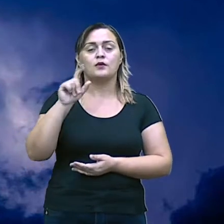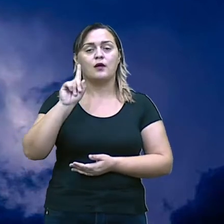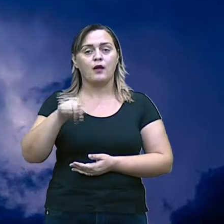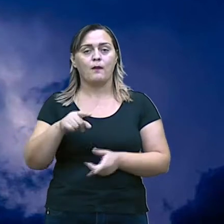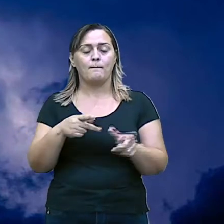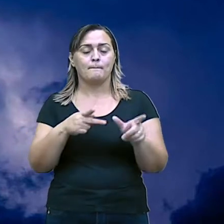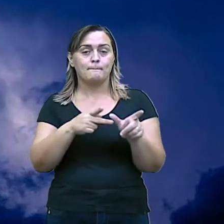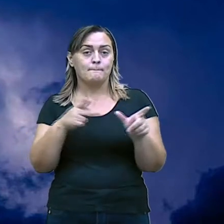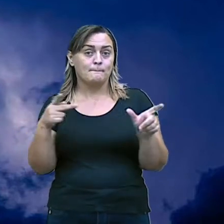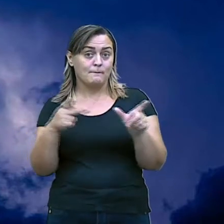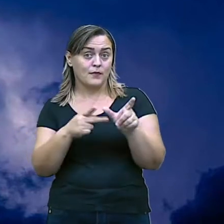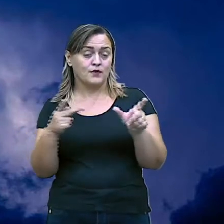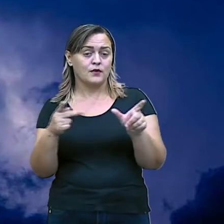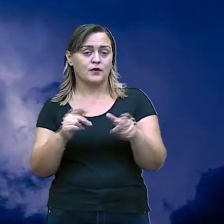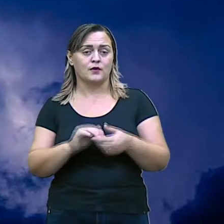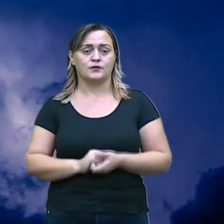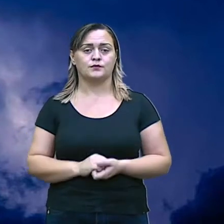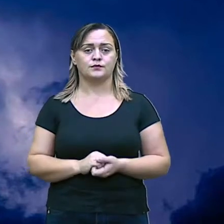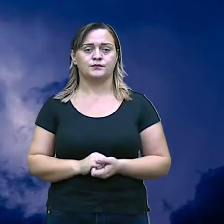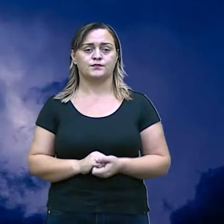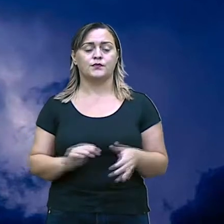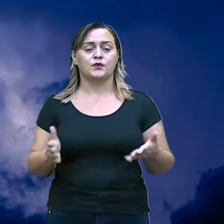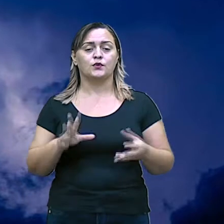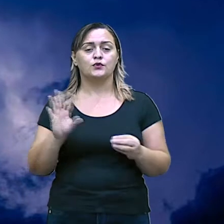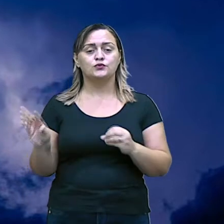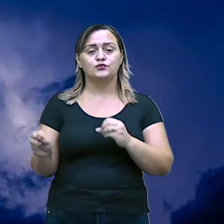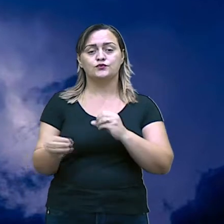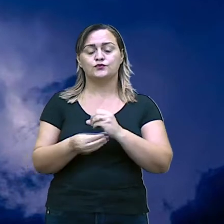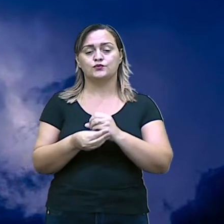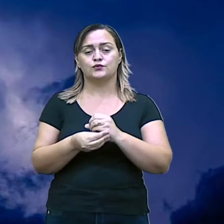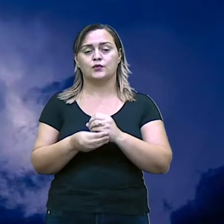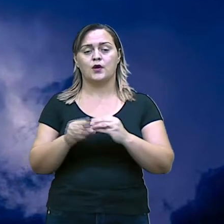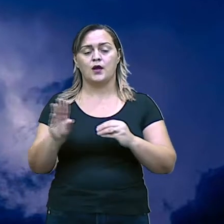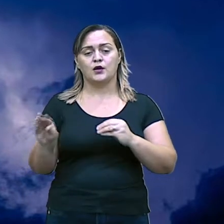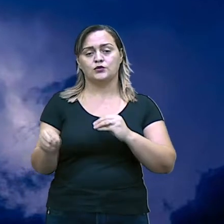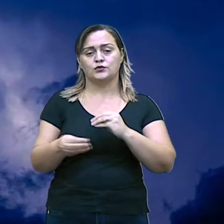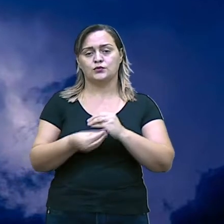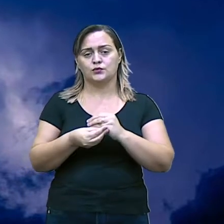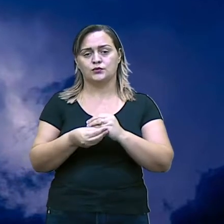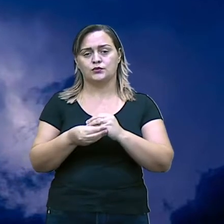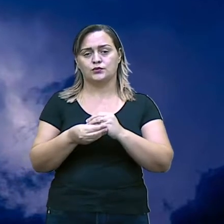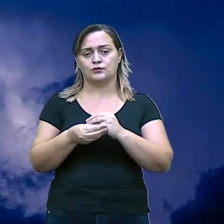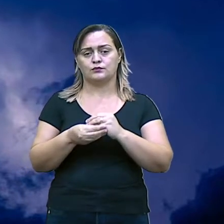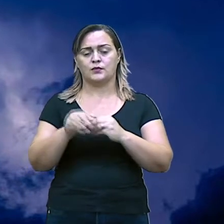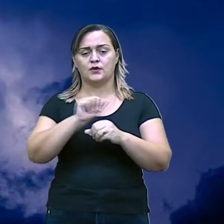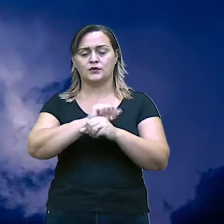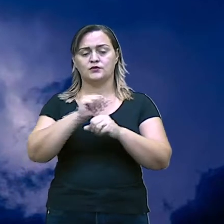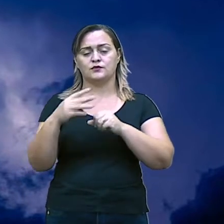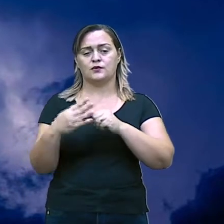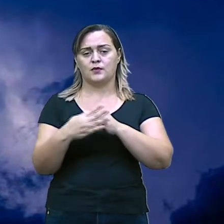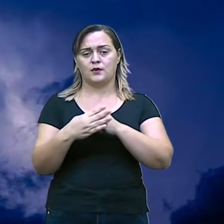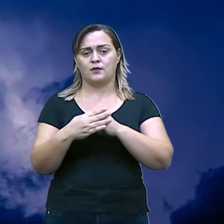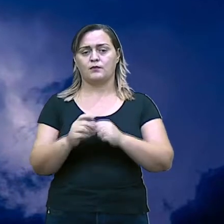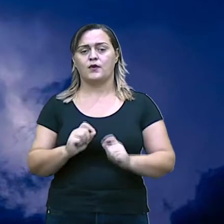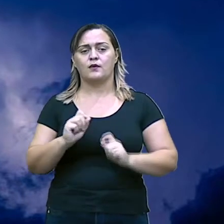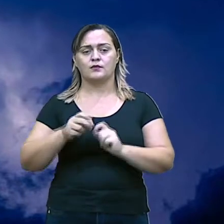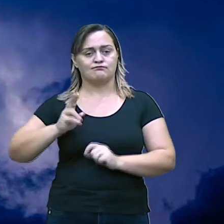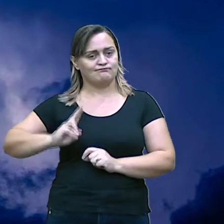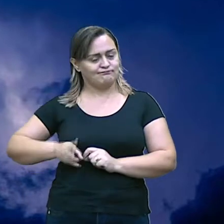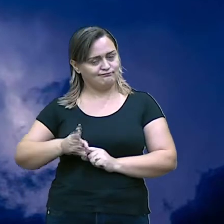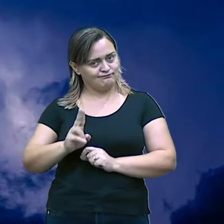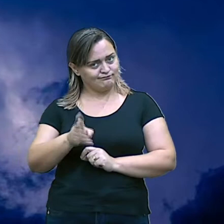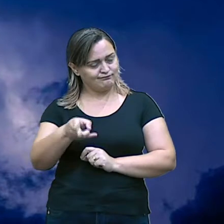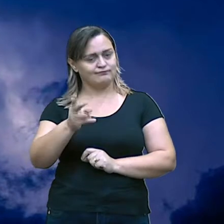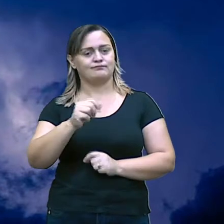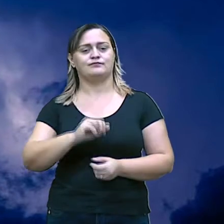E o adjunto adverbial? Vamos determinar, então, quem é o adjunto adverbial aí? O sempre. Muito bem, sempre é adjunto adverbial. Na